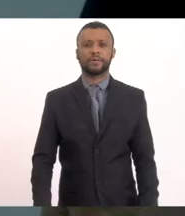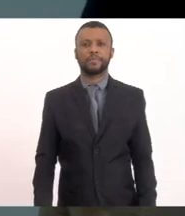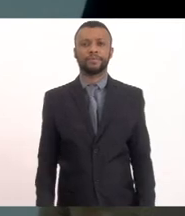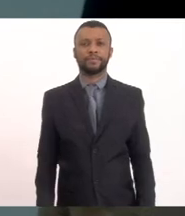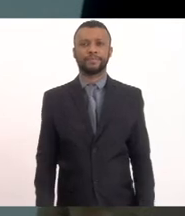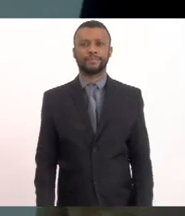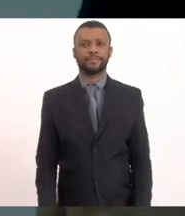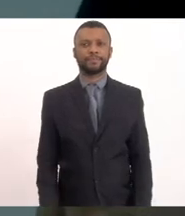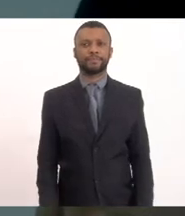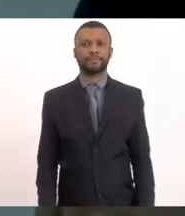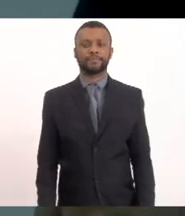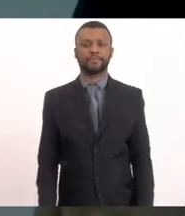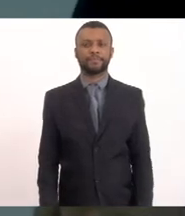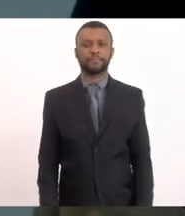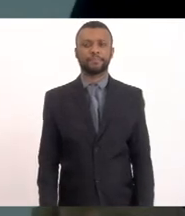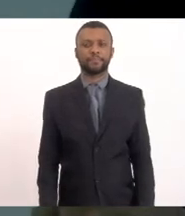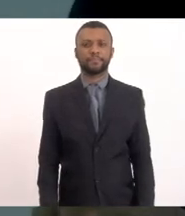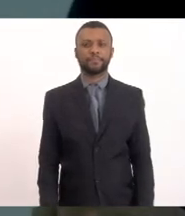Pode passar